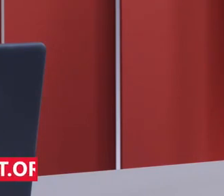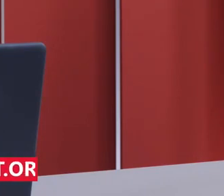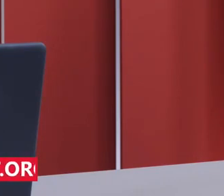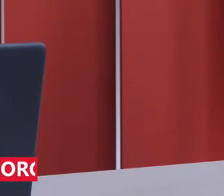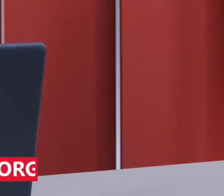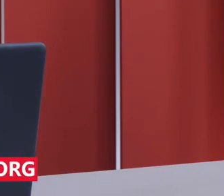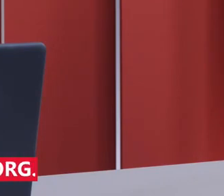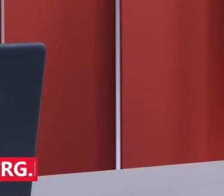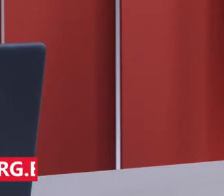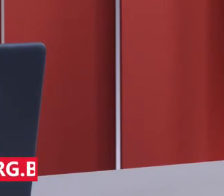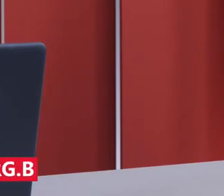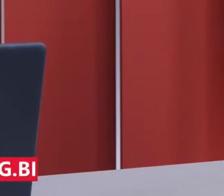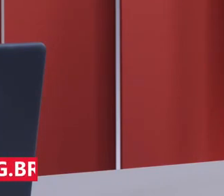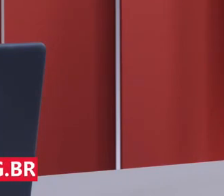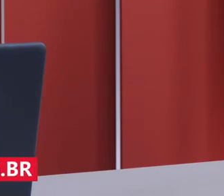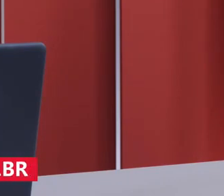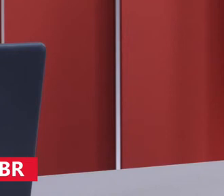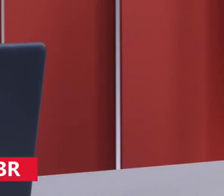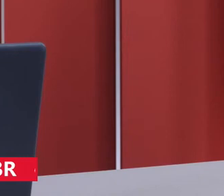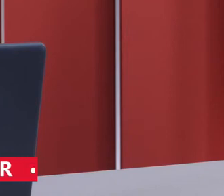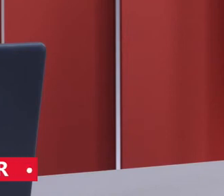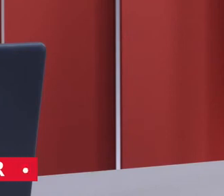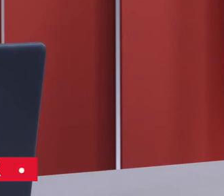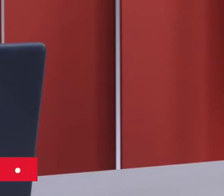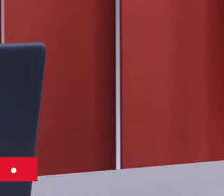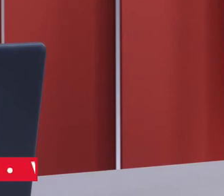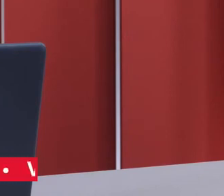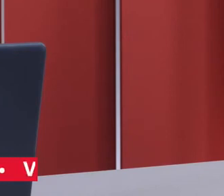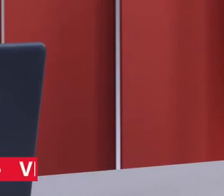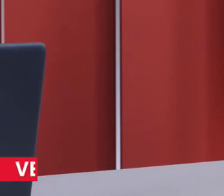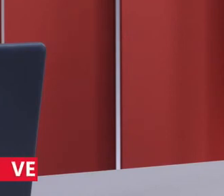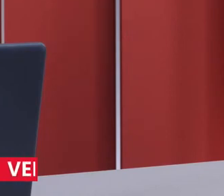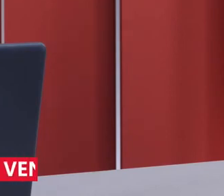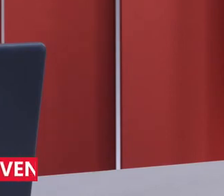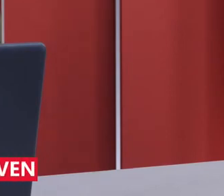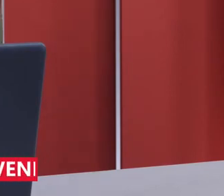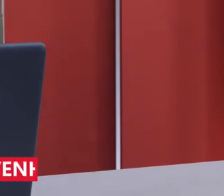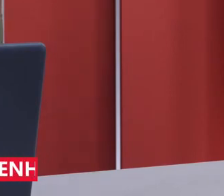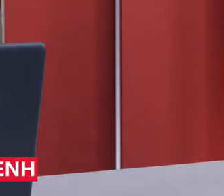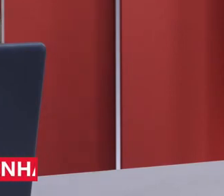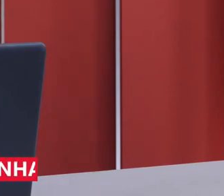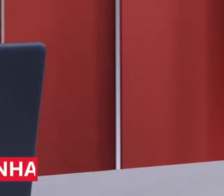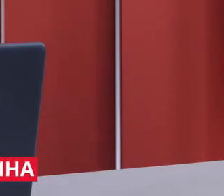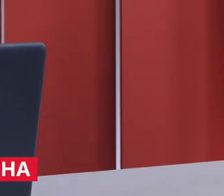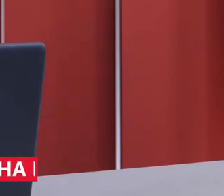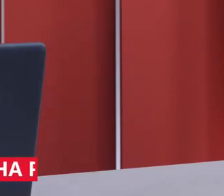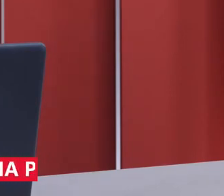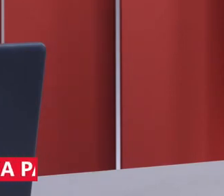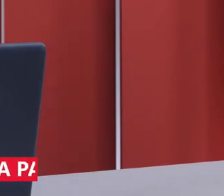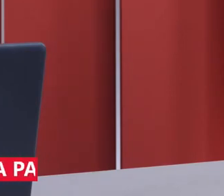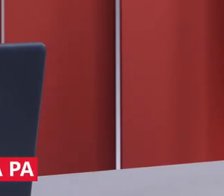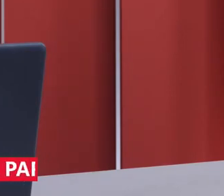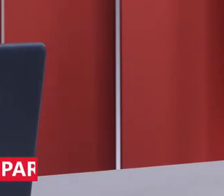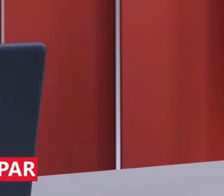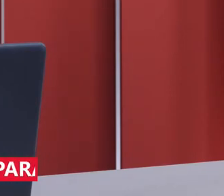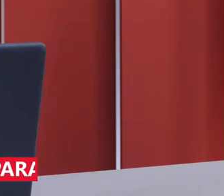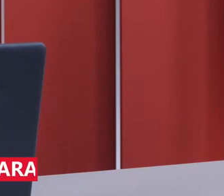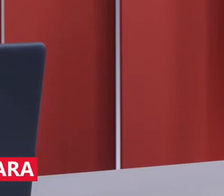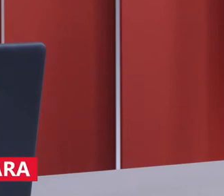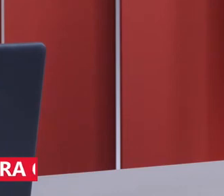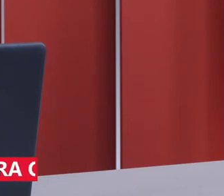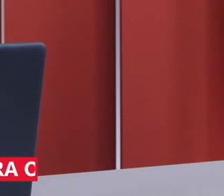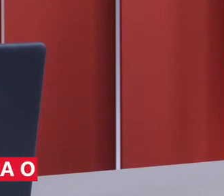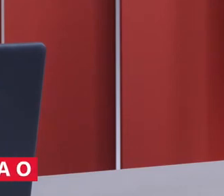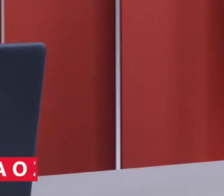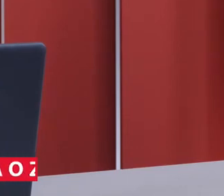feliz. Estou do lado de nosso Senhor Salvador Jesus Cristo e do Criator de tudo que existe. E também ao lado do PT, ele já